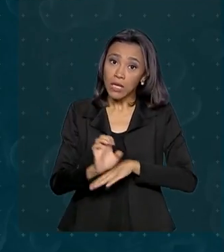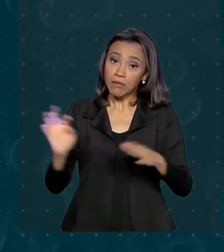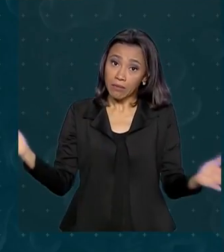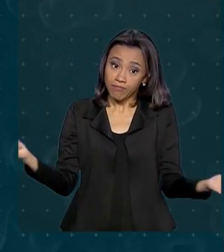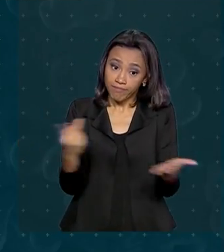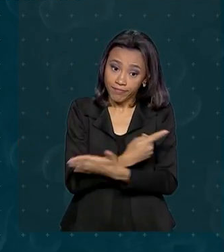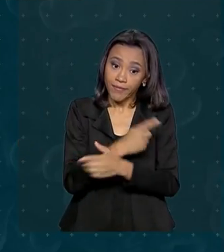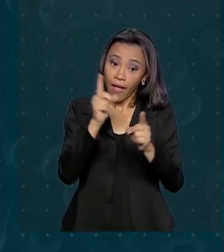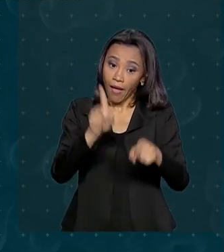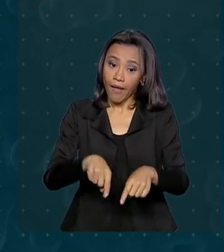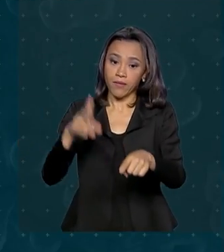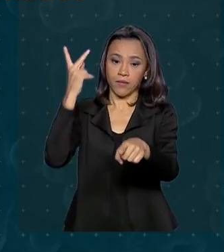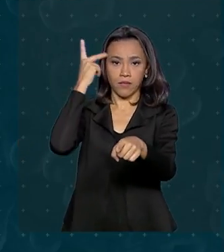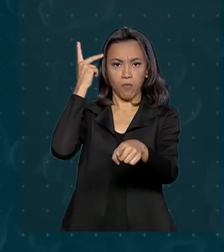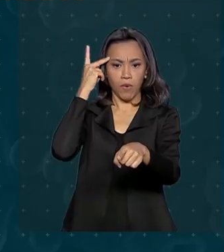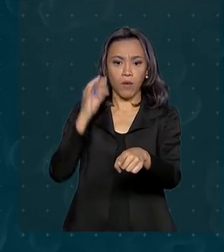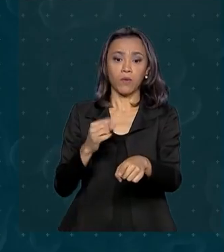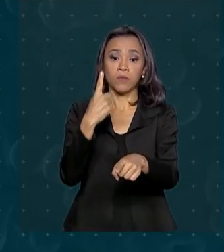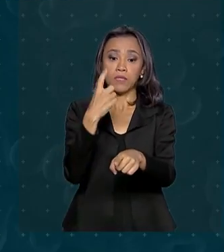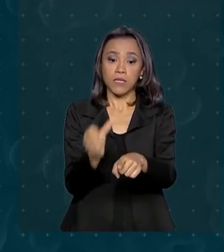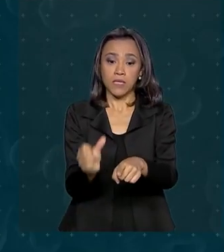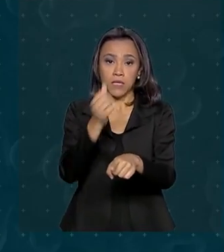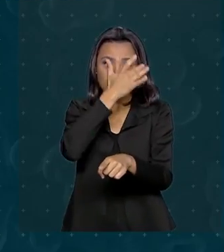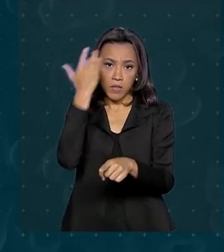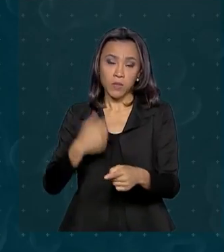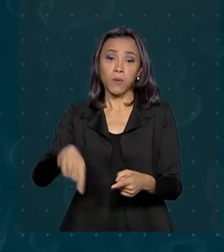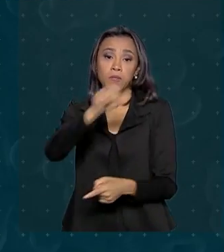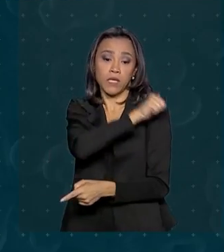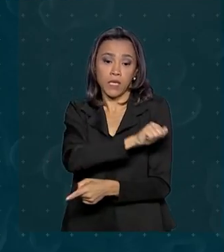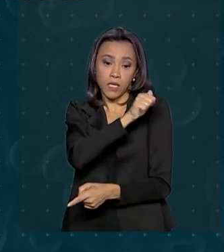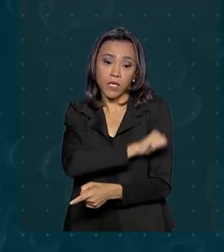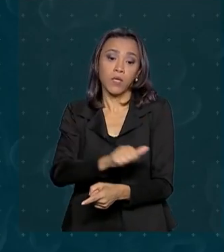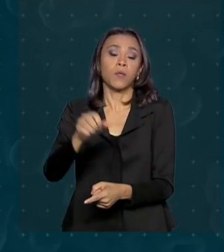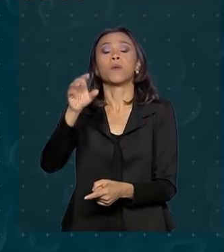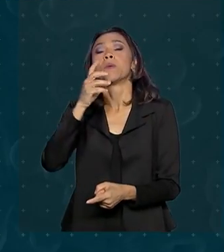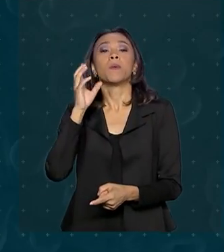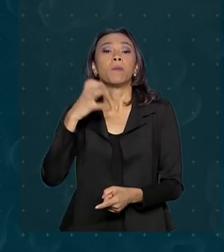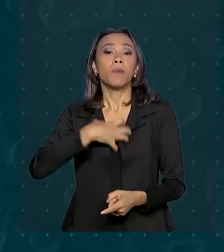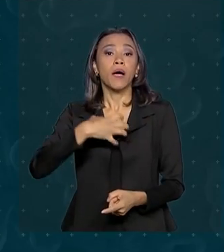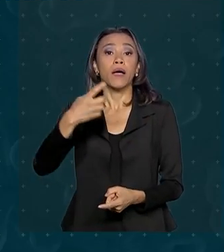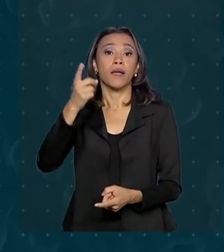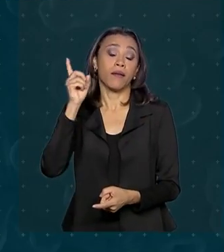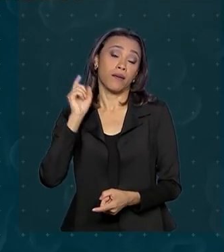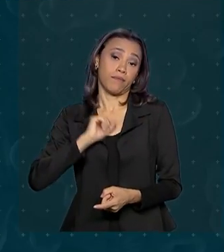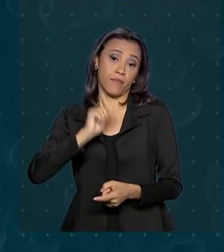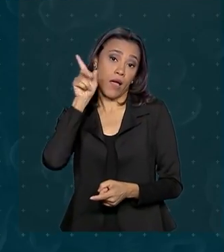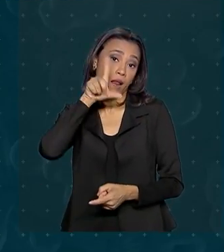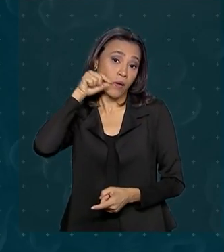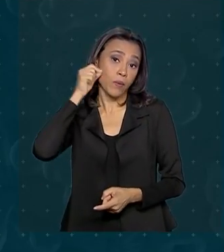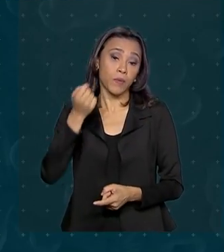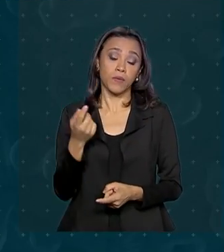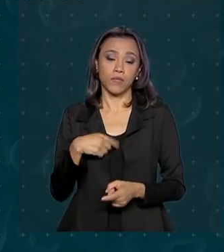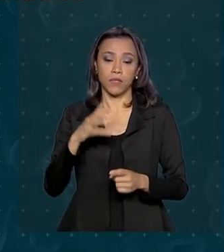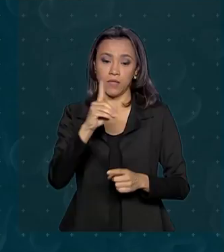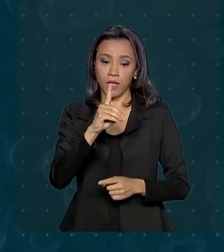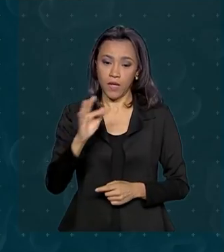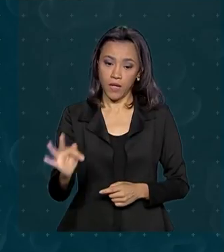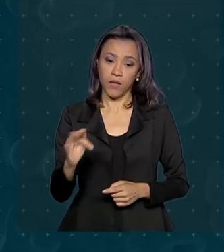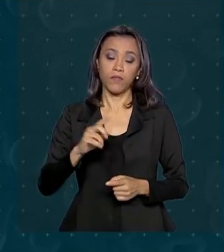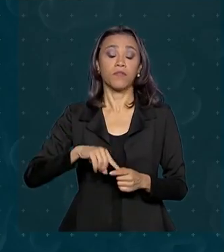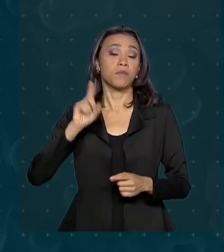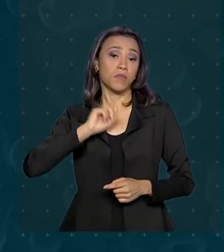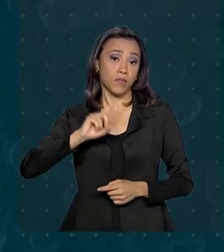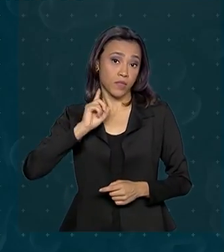confirmados é São Paulo, com 16. Rio de Janeiro, Bahia, Alagoas, Distrito Federal, Espírito Santo e Minas Gerais